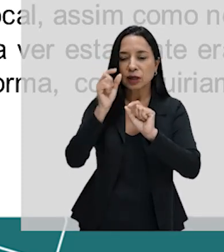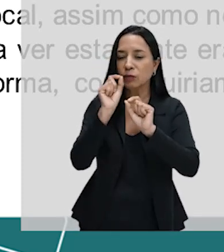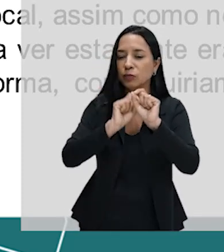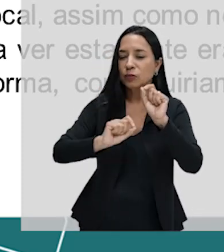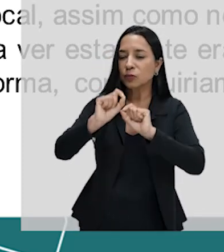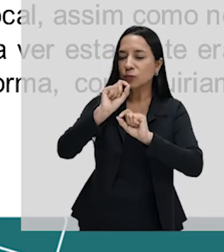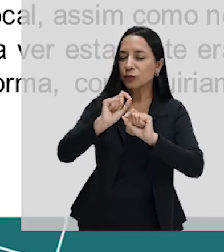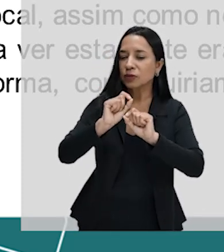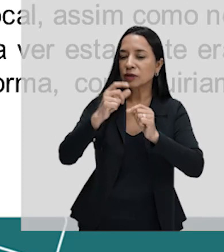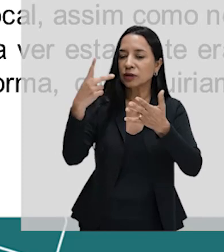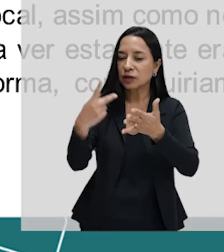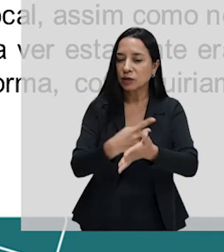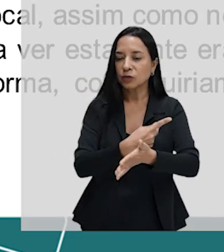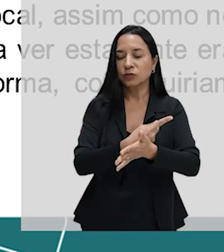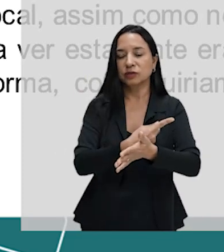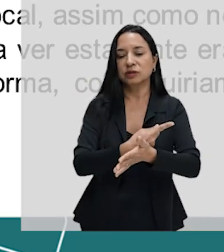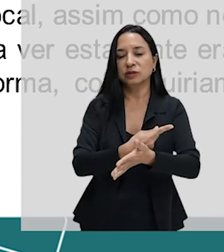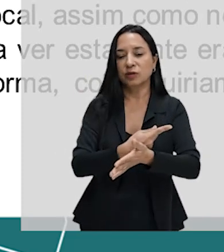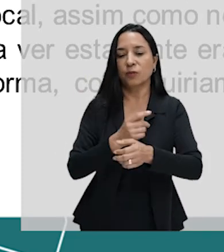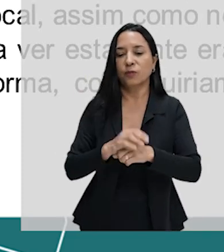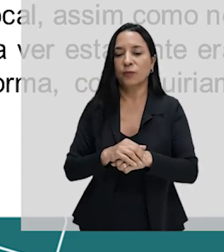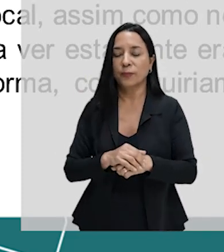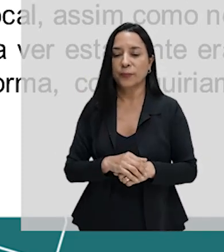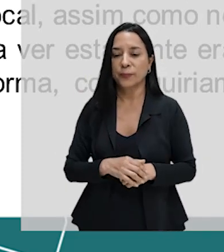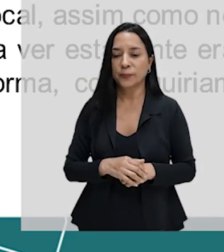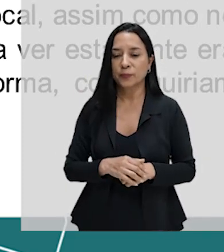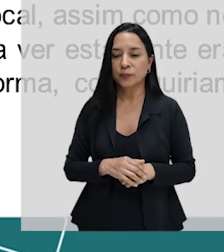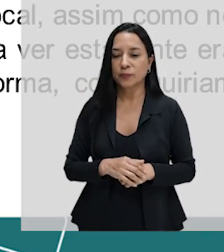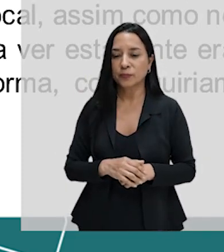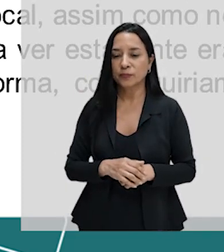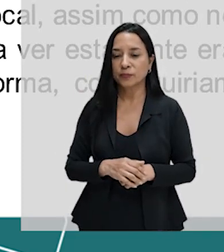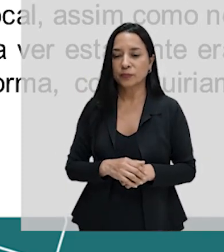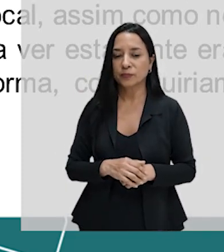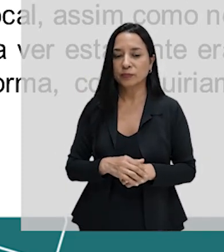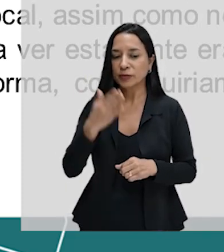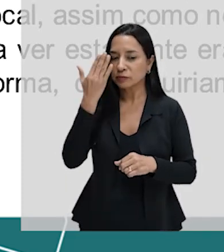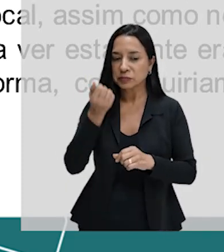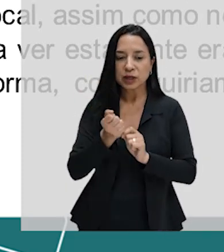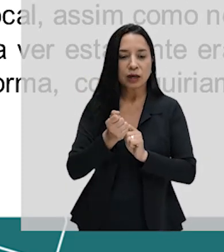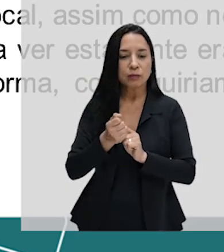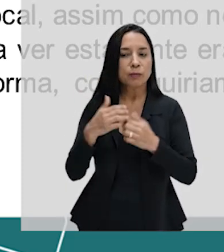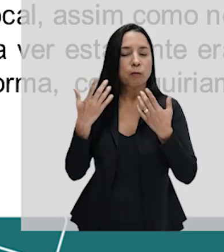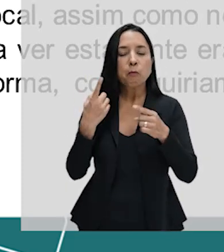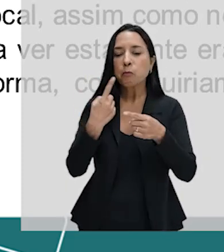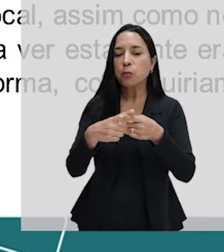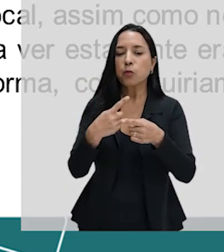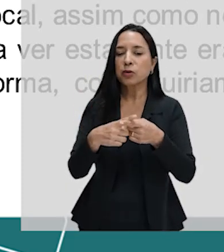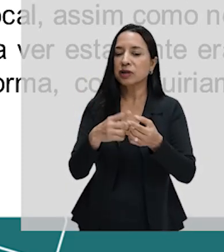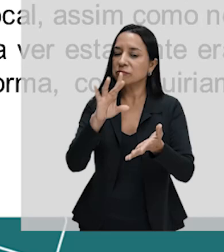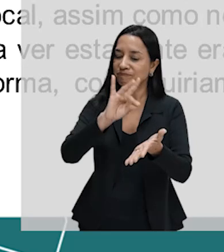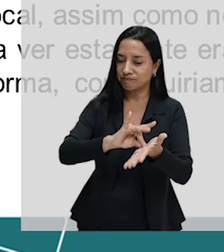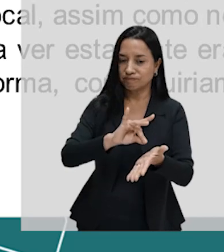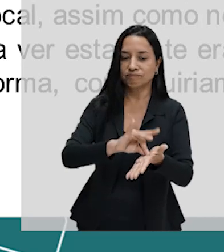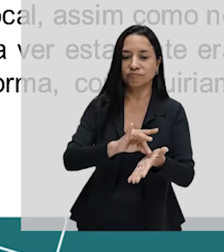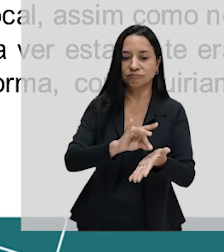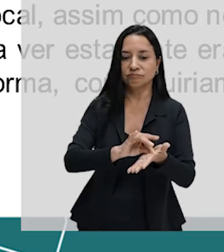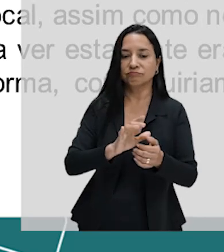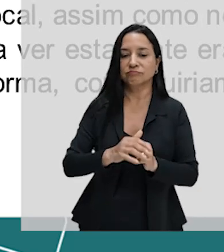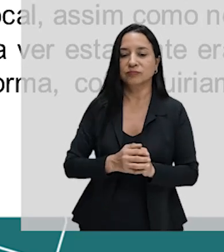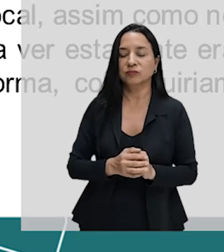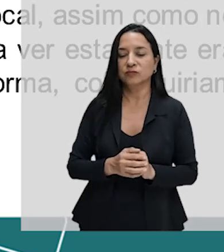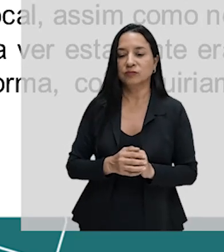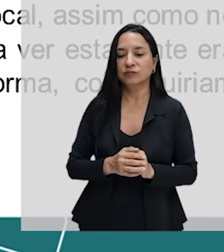à destruição de um arqueduto romano, de um arqueduto romano, e não se sabe qual foi o motivo concreto